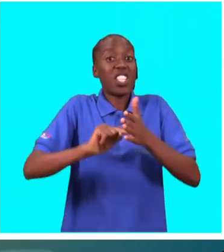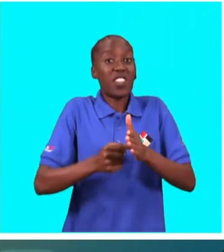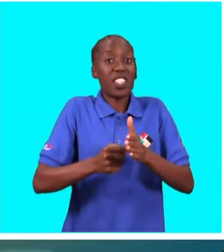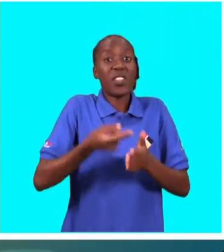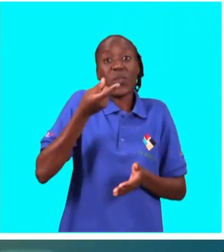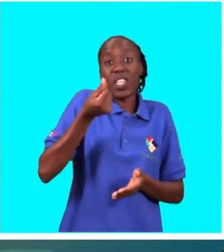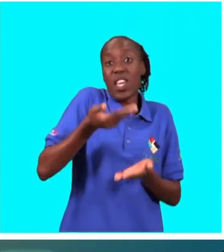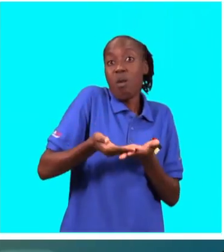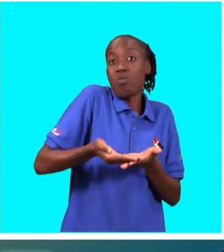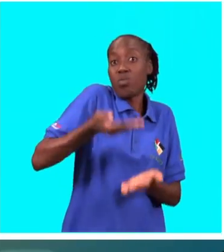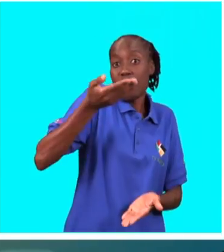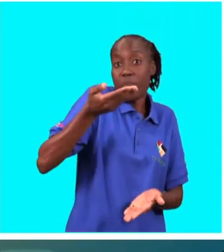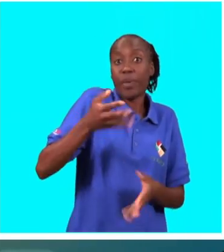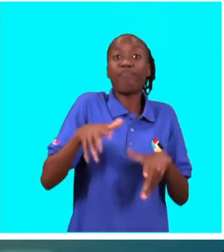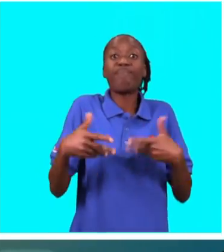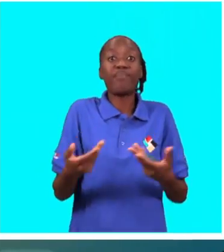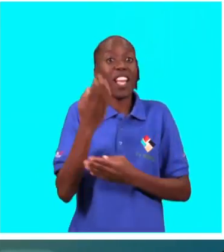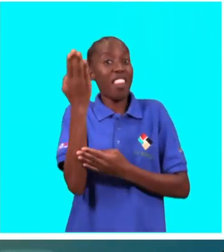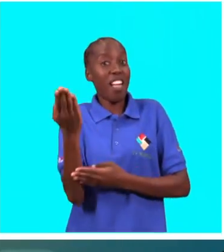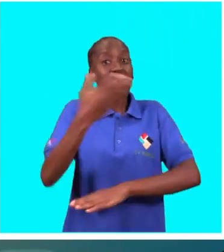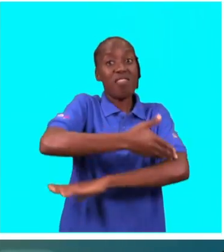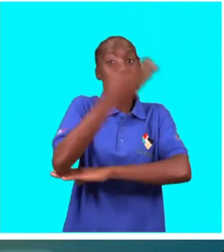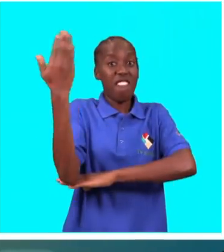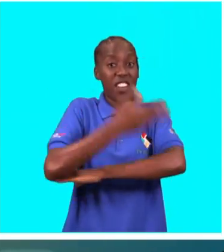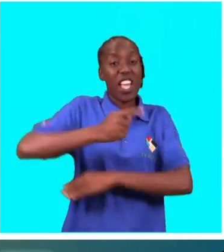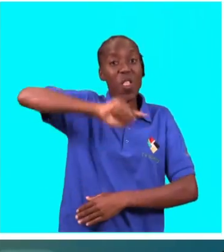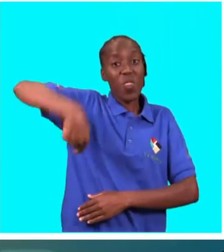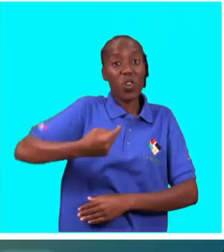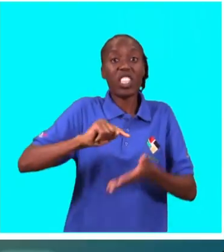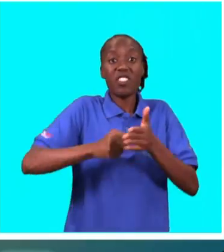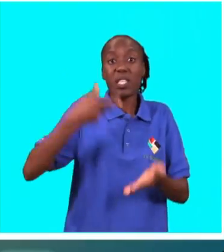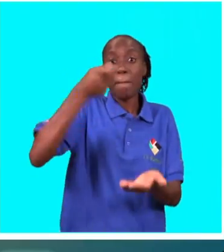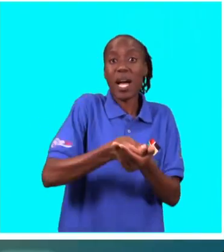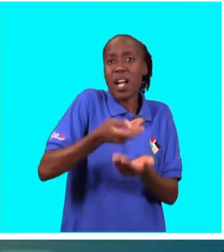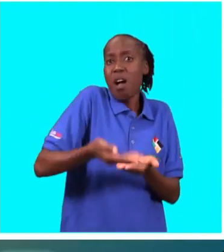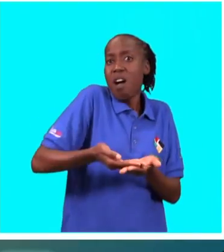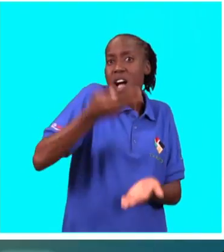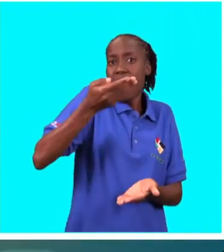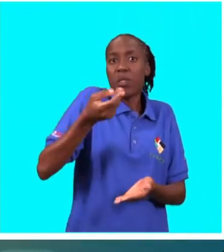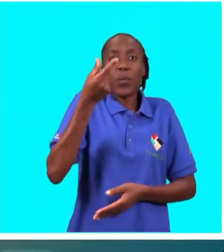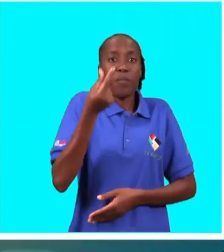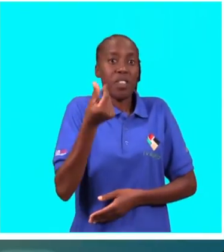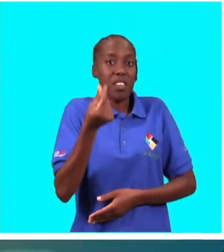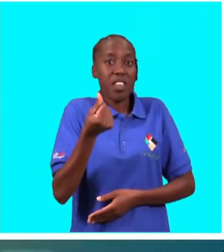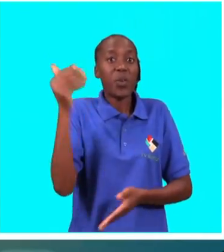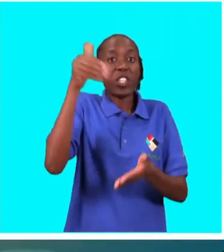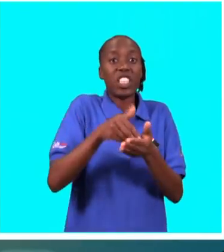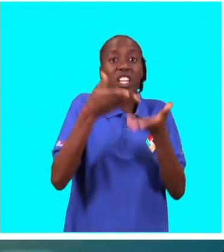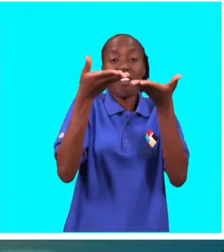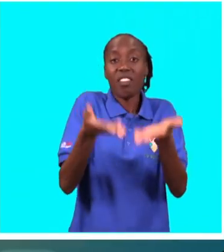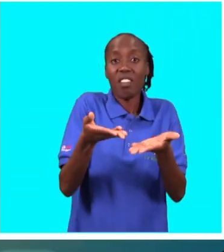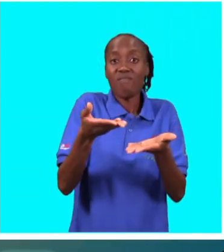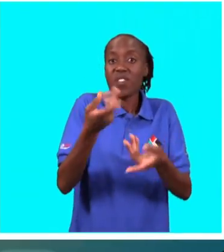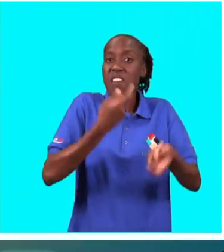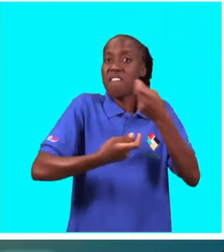fronteira, às vezes, quando os preços sobem. Lá na fronteira, quando a gente tem pagado alto, valor, chega aqui,